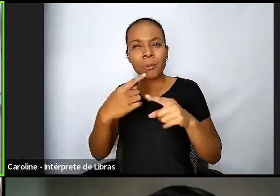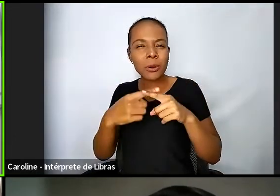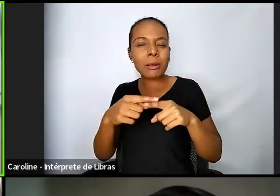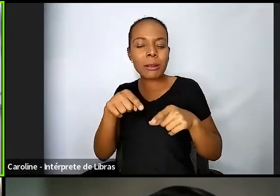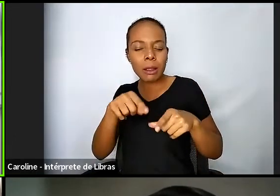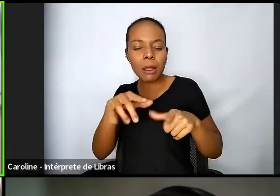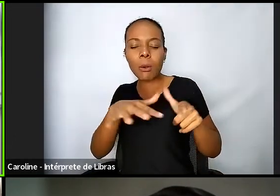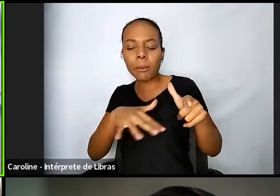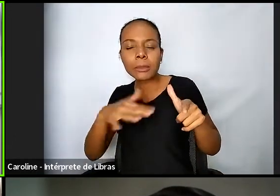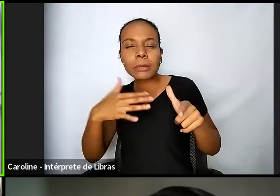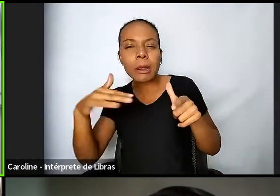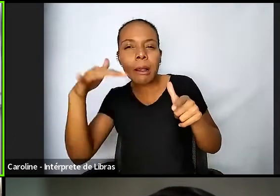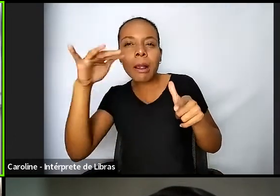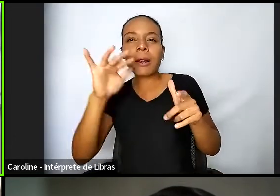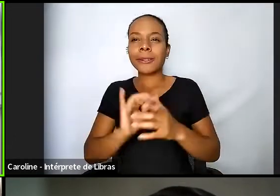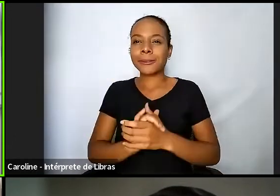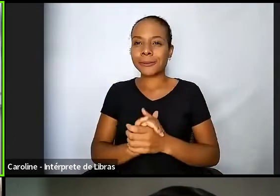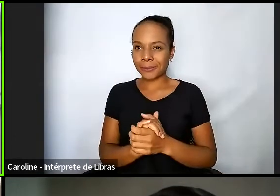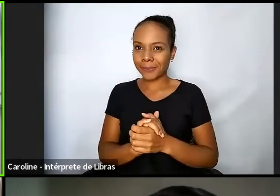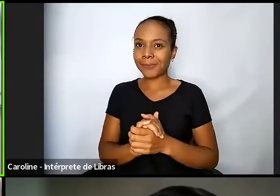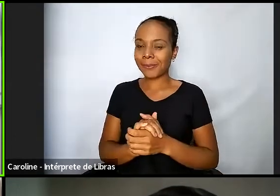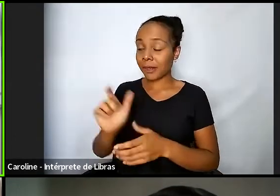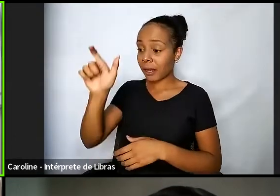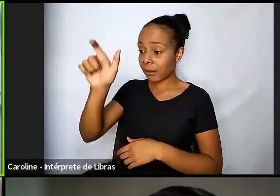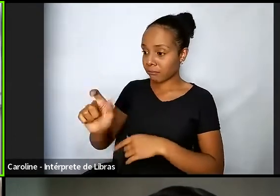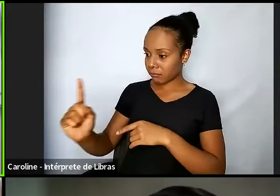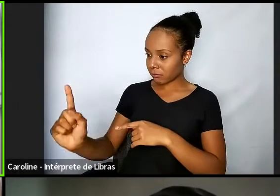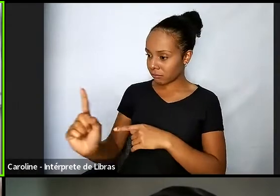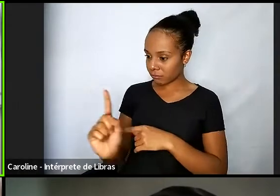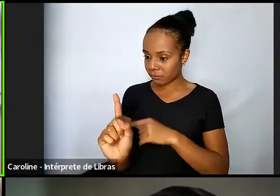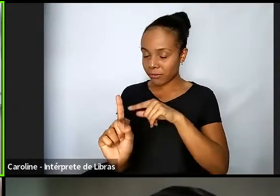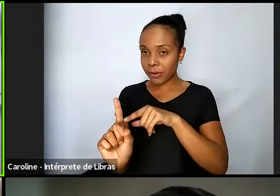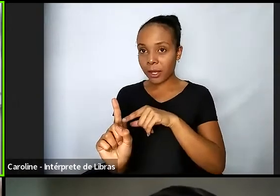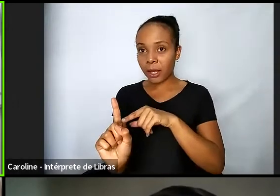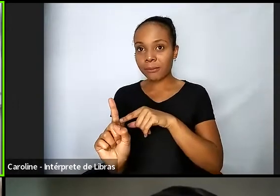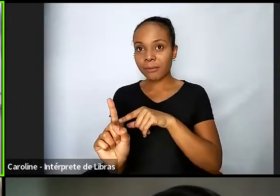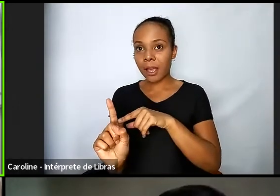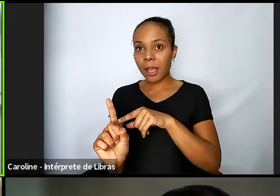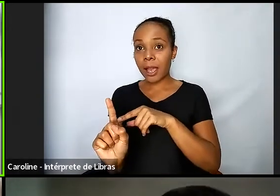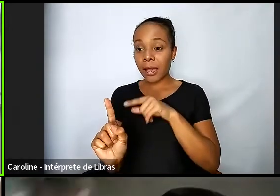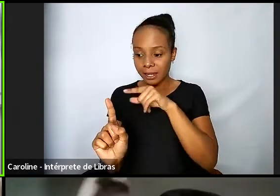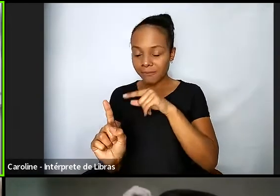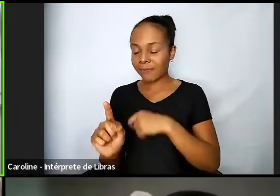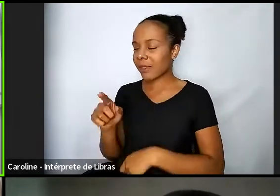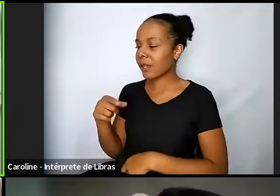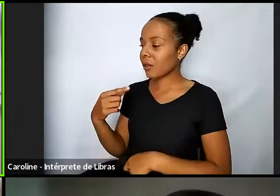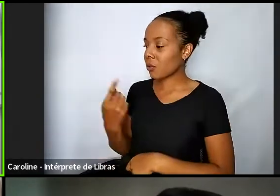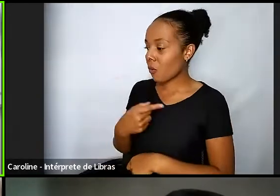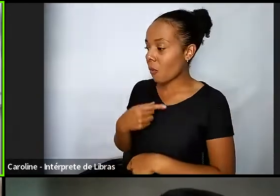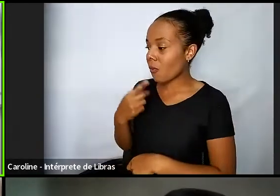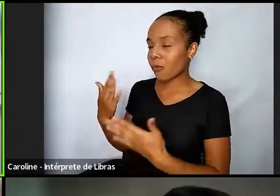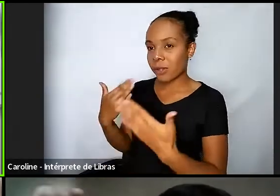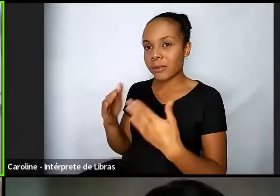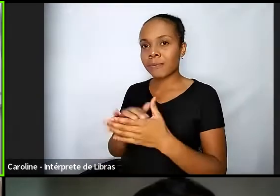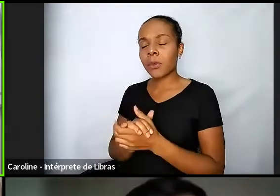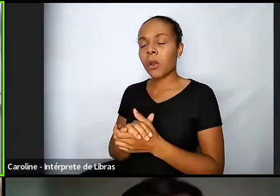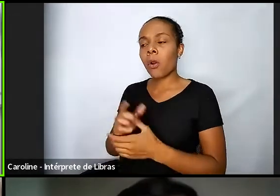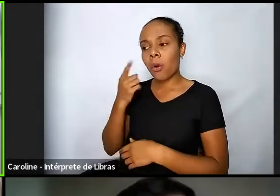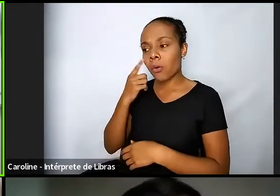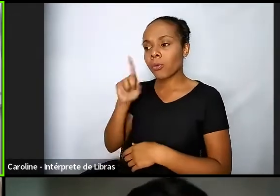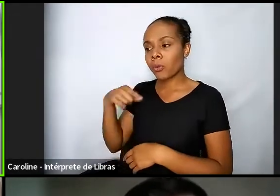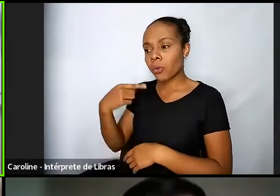a gente vem para esse clube aqui justamente para a gente não ver essa situação de que existem